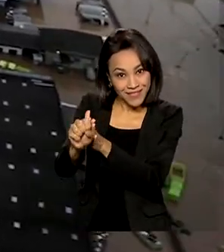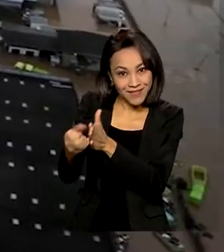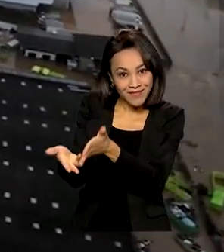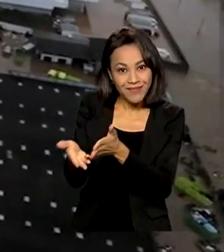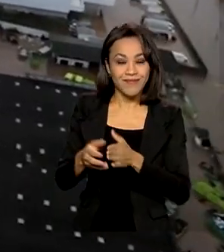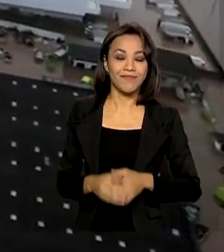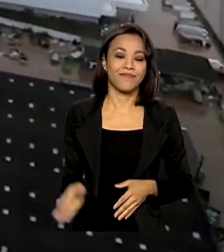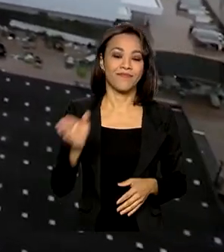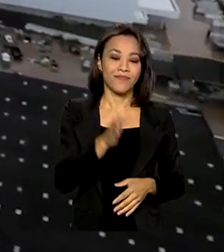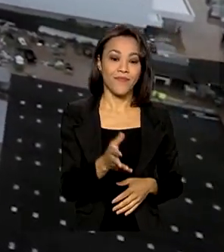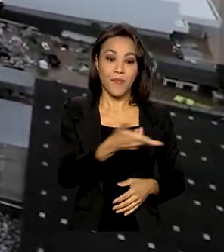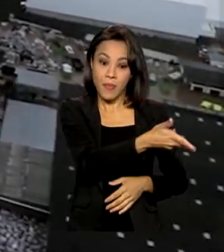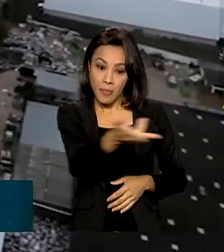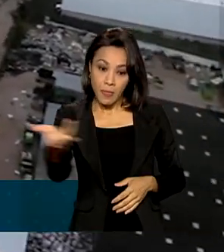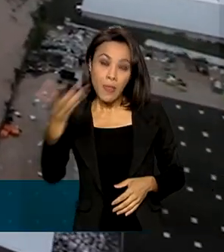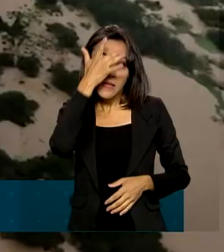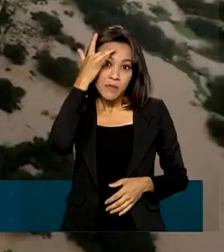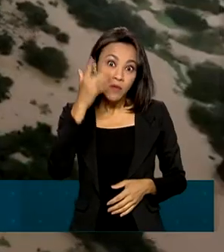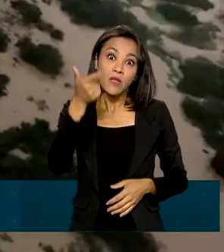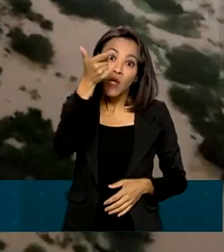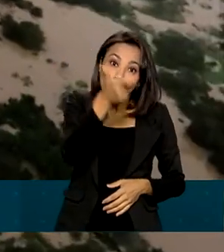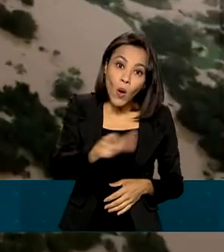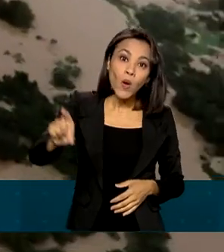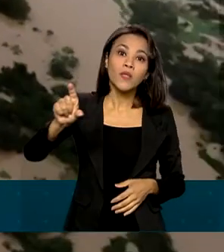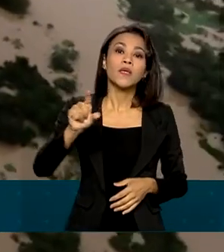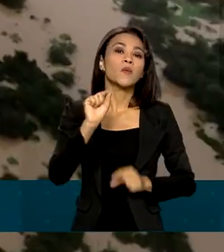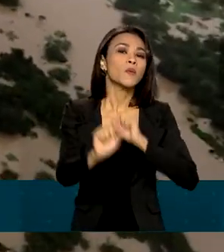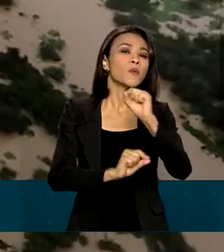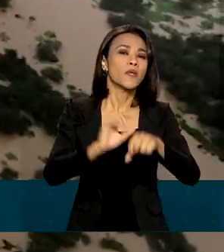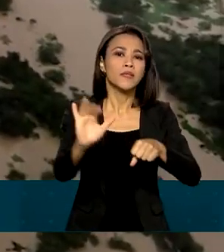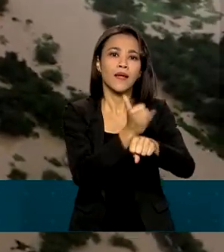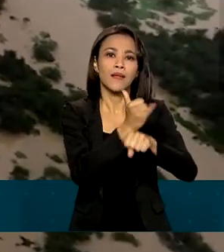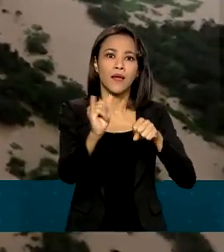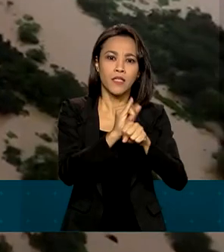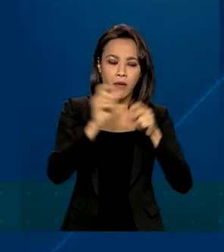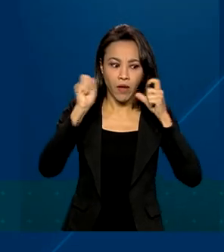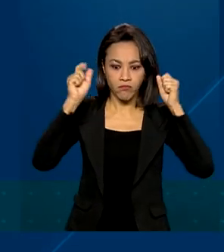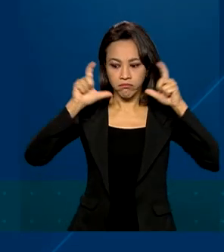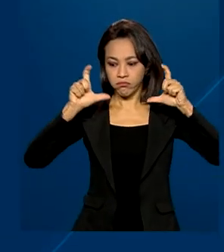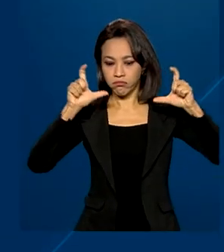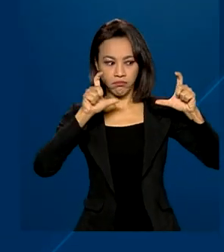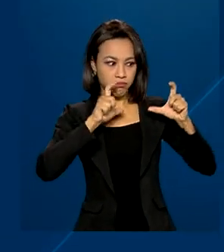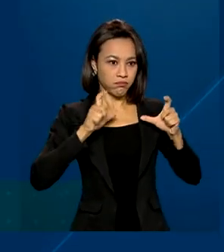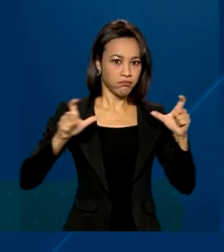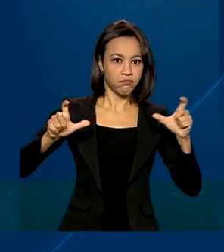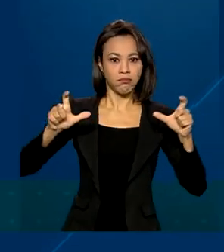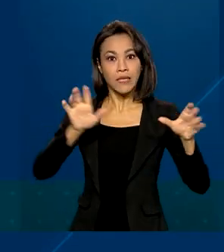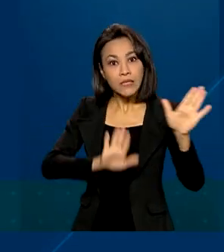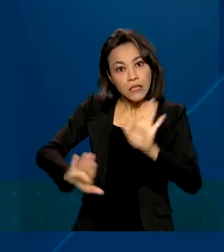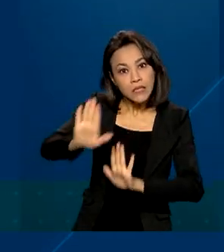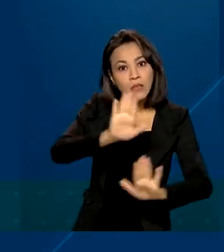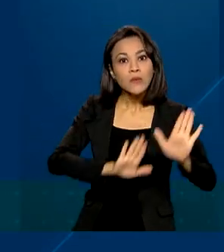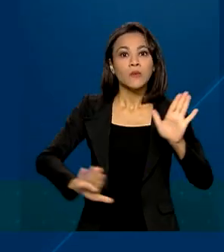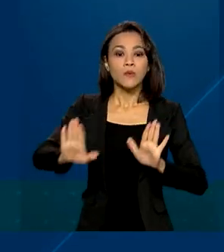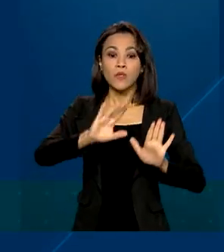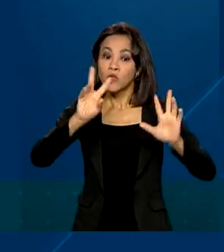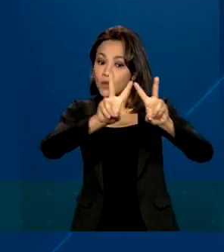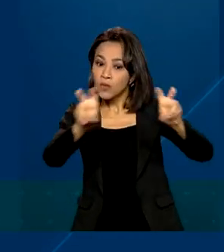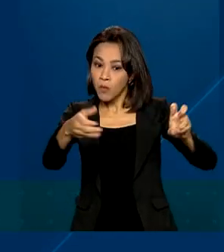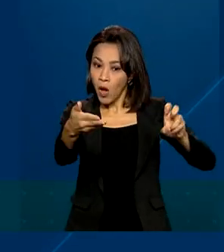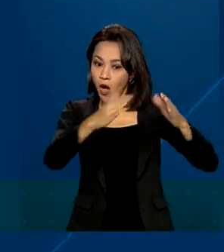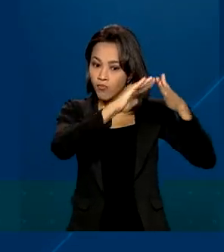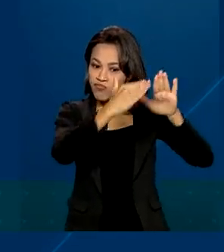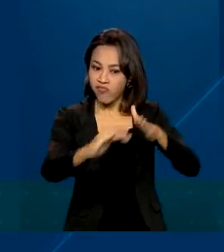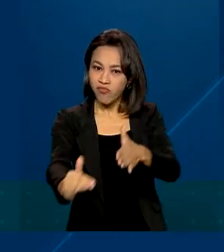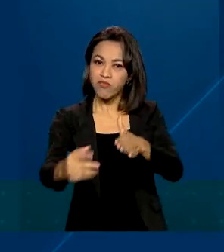A população tem mais uma ferramenta para ficar em alerta e se proteger em caso de desastres naturais, como